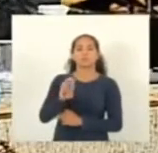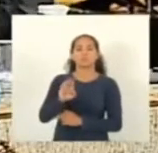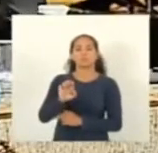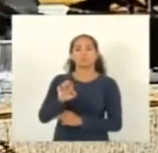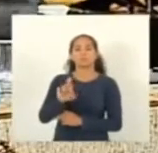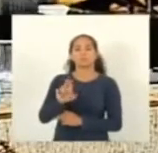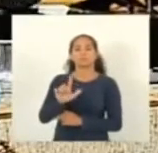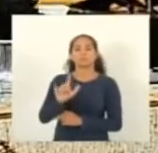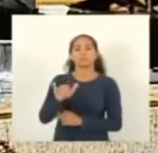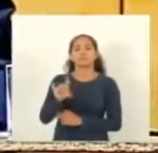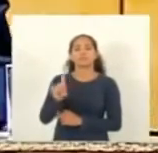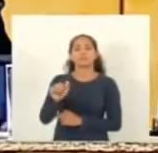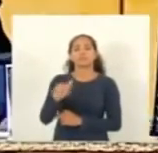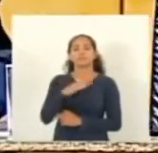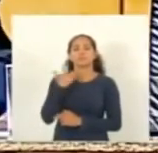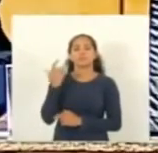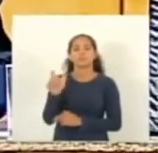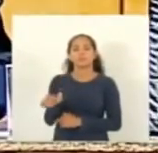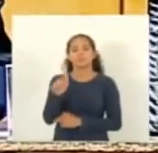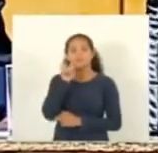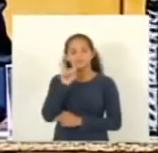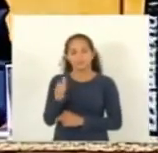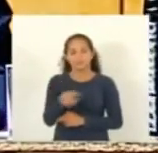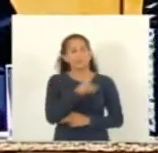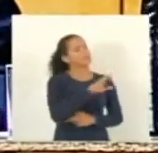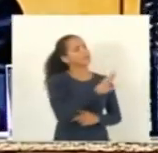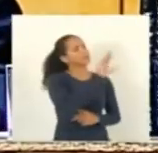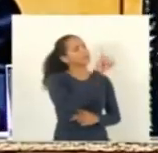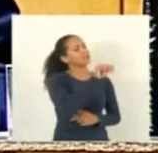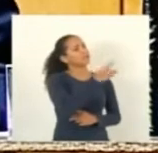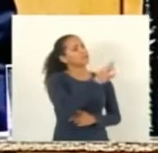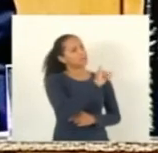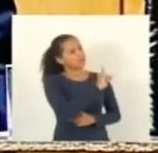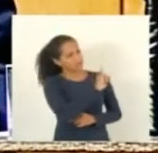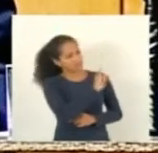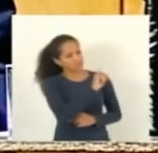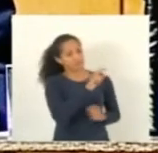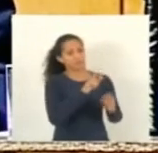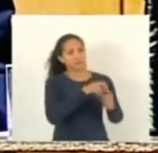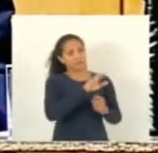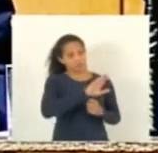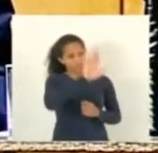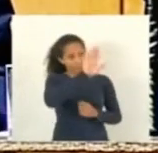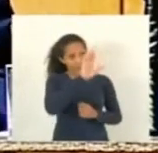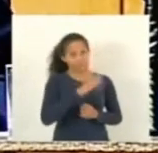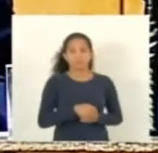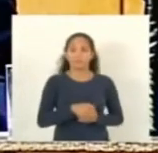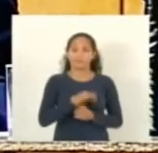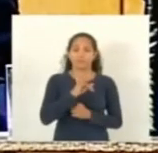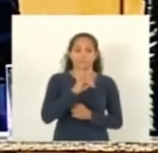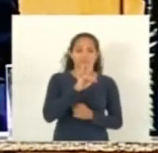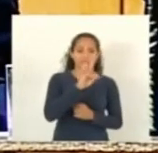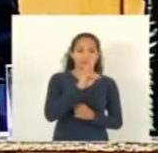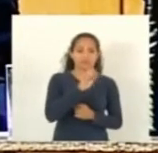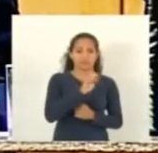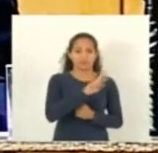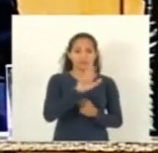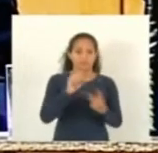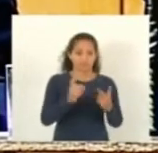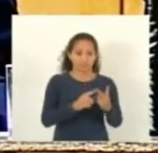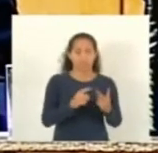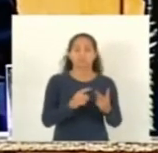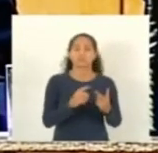deputado Daripagum depois o deputado Rafael Favato deputado Ferraço depois o